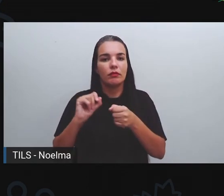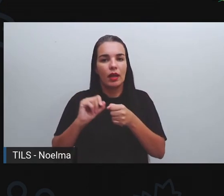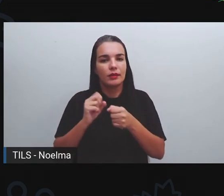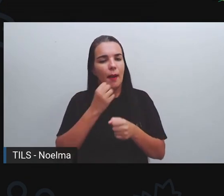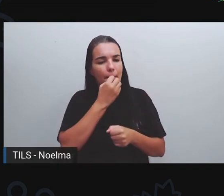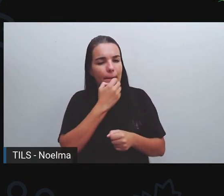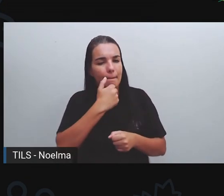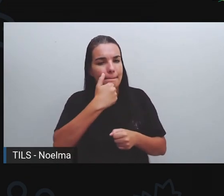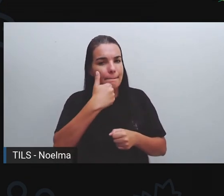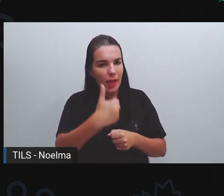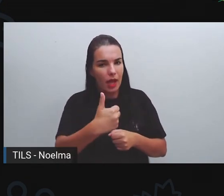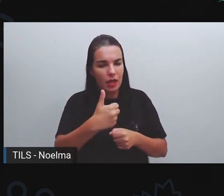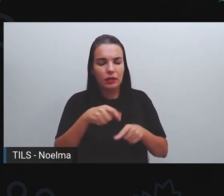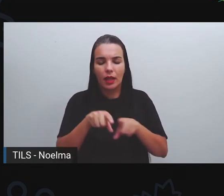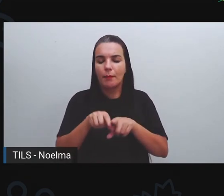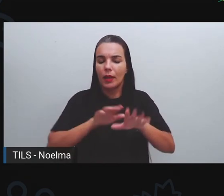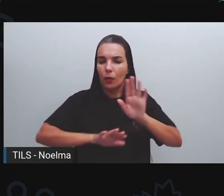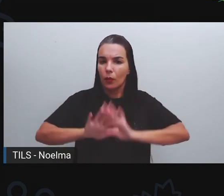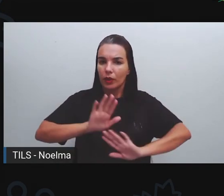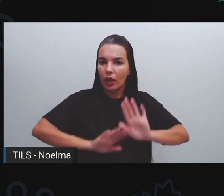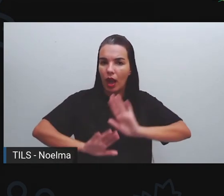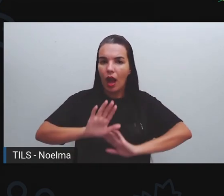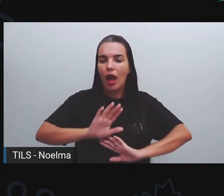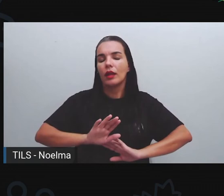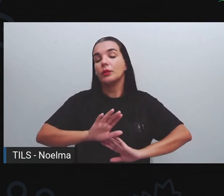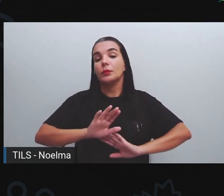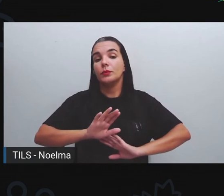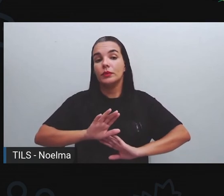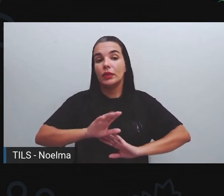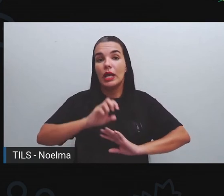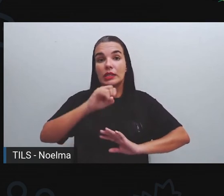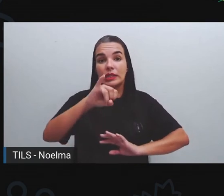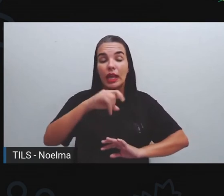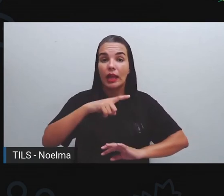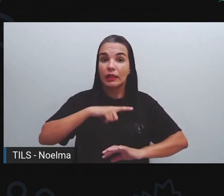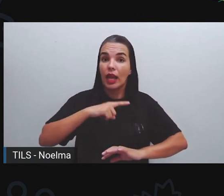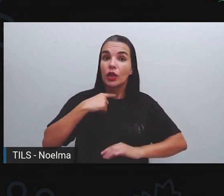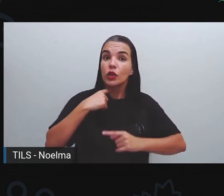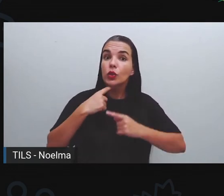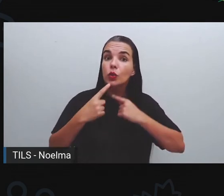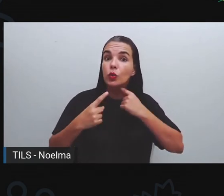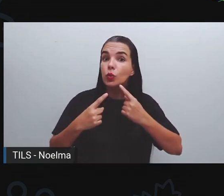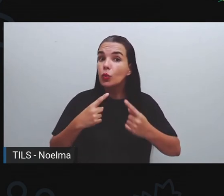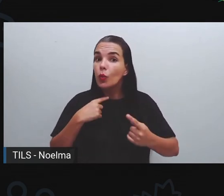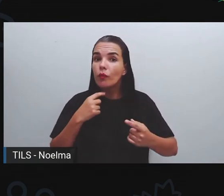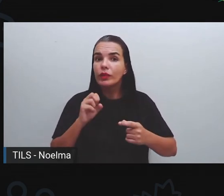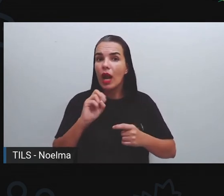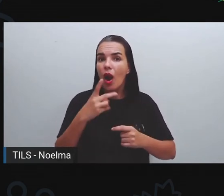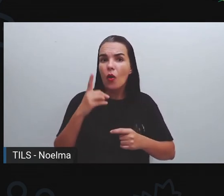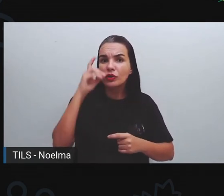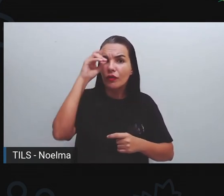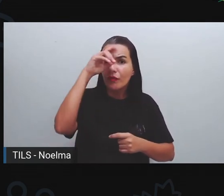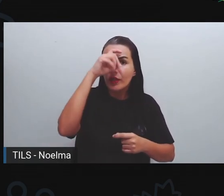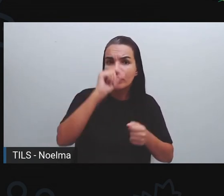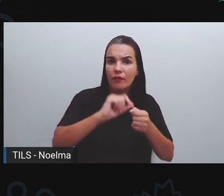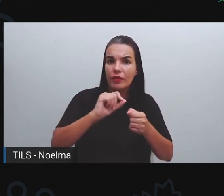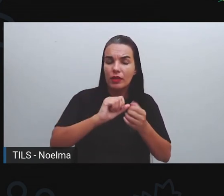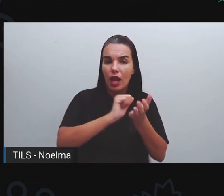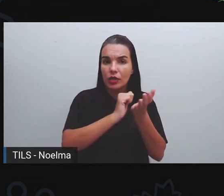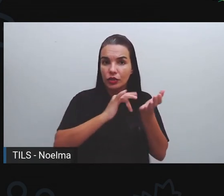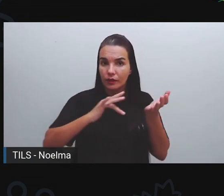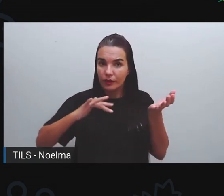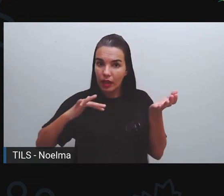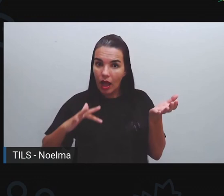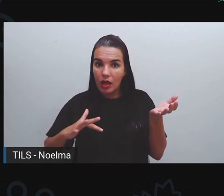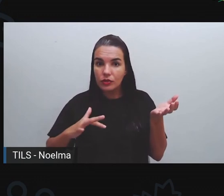com muito cuidado, com muito capricho, certo? Se vocês sentirem qualquer tipo de dificuldade, vocês podem estar